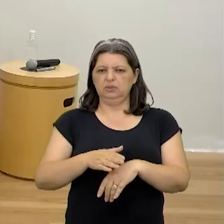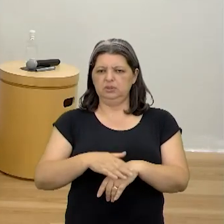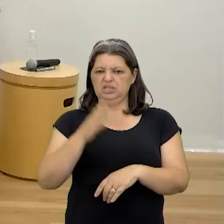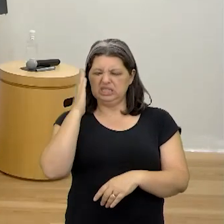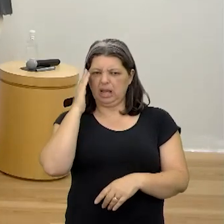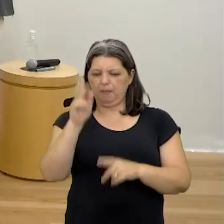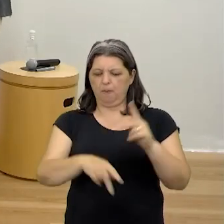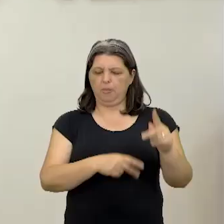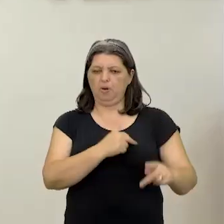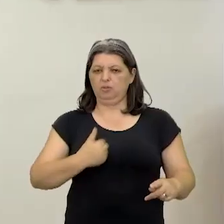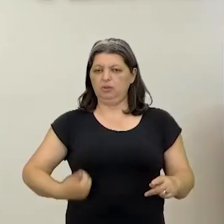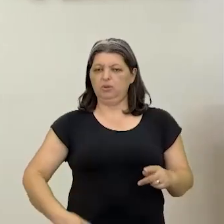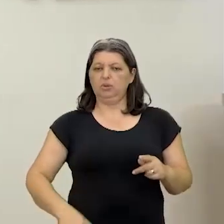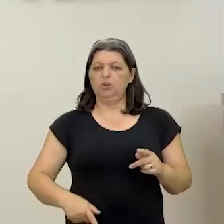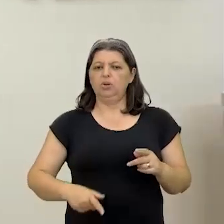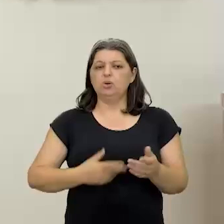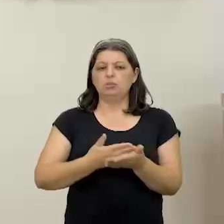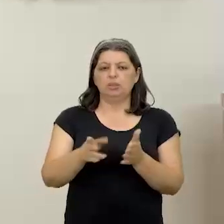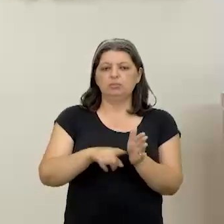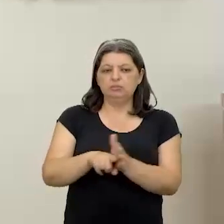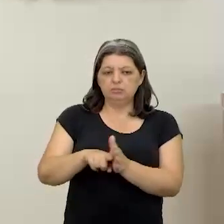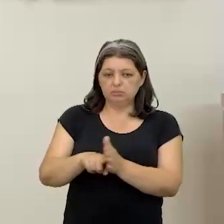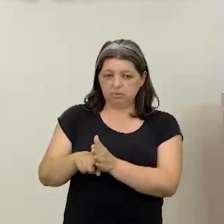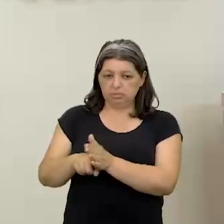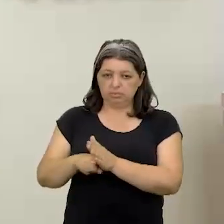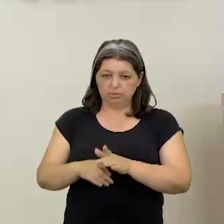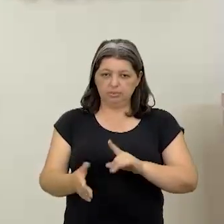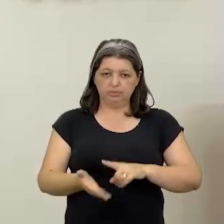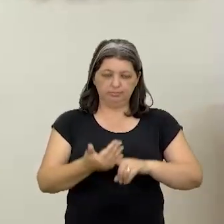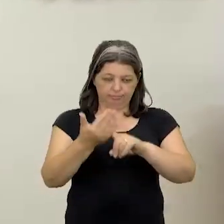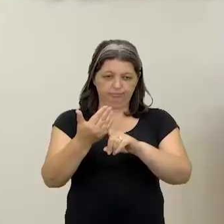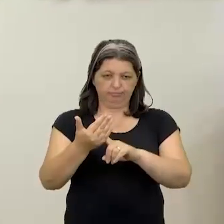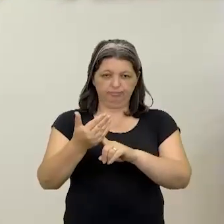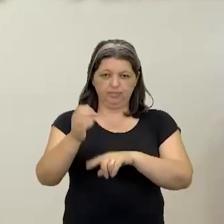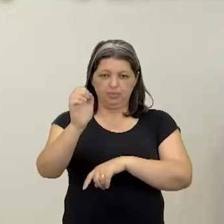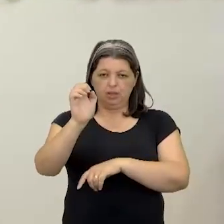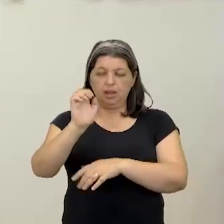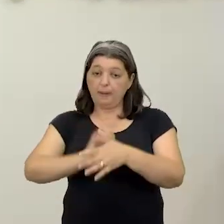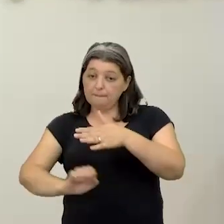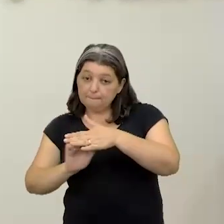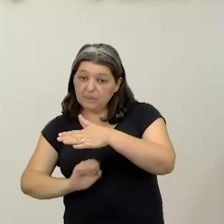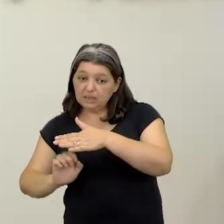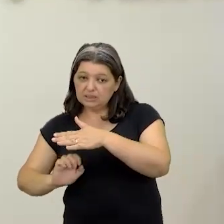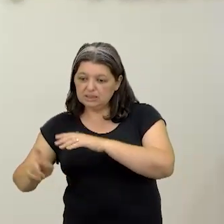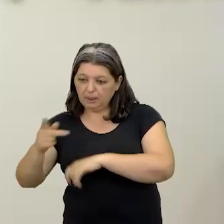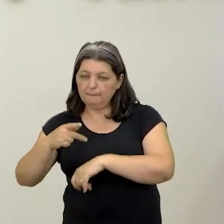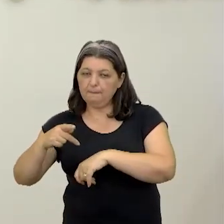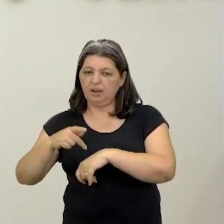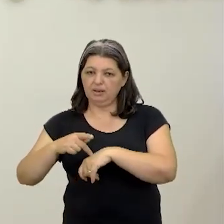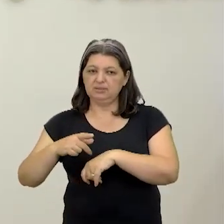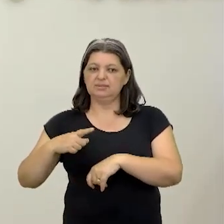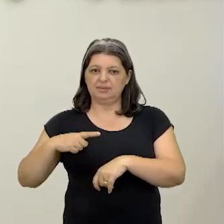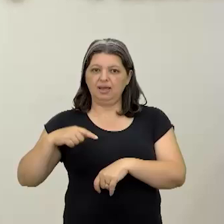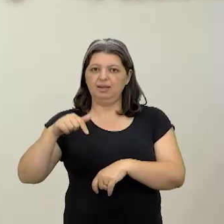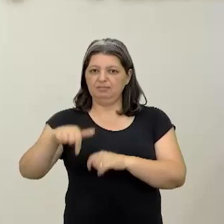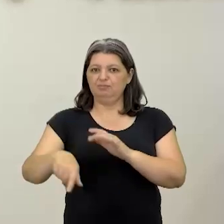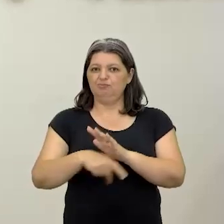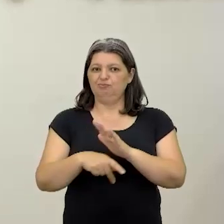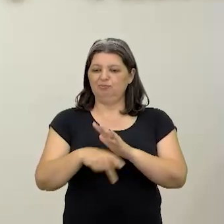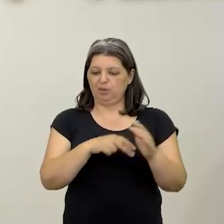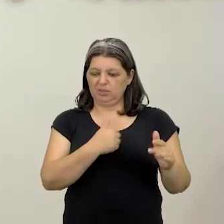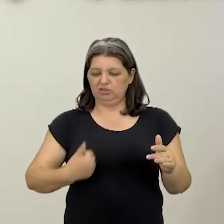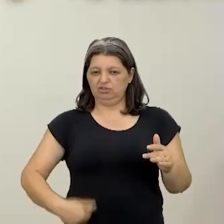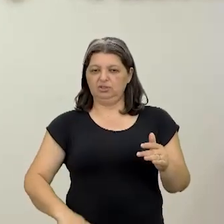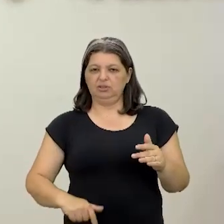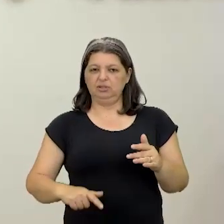Eles começam a estudar tecnologicamente as empresas estrangeiras que estão lá. E aí eles começam a